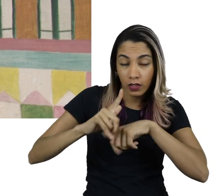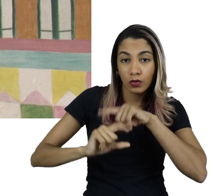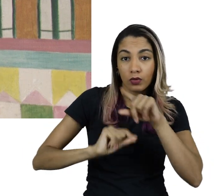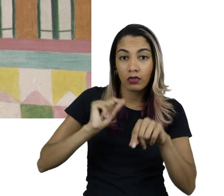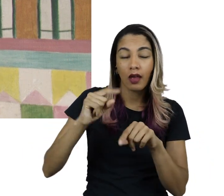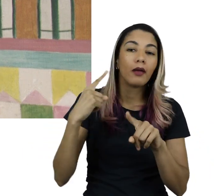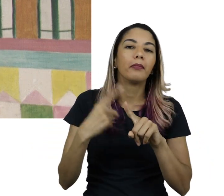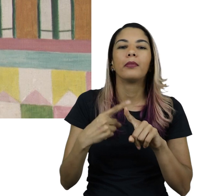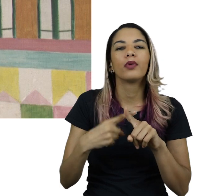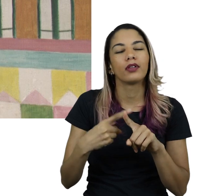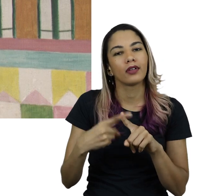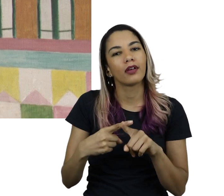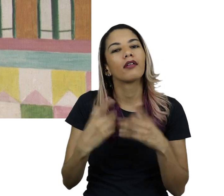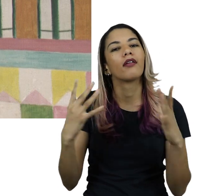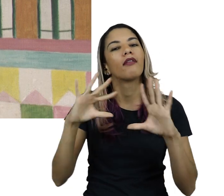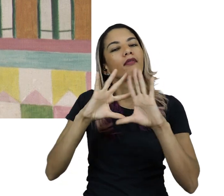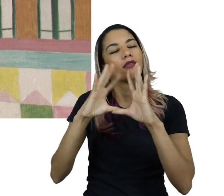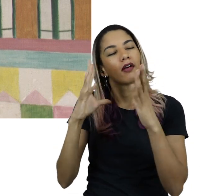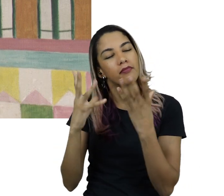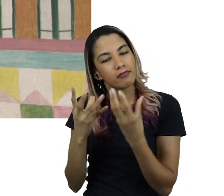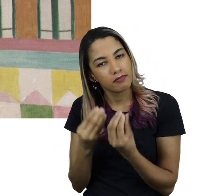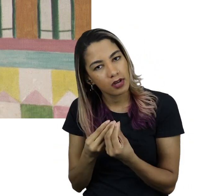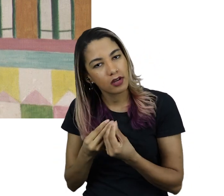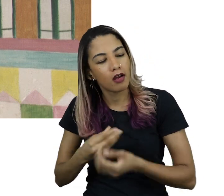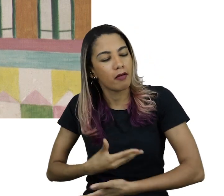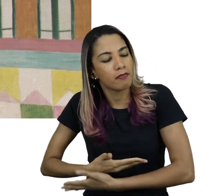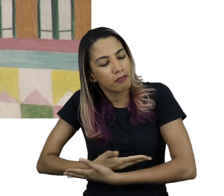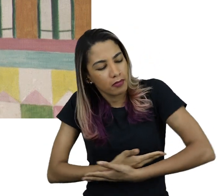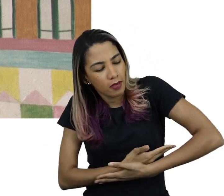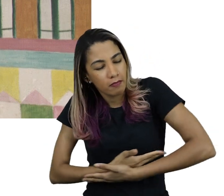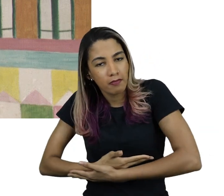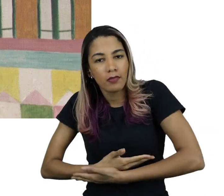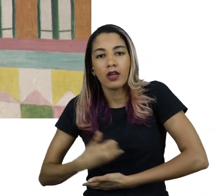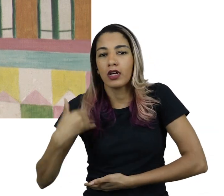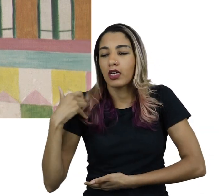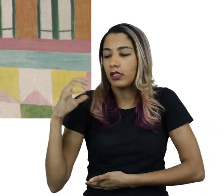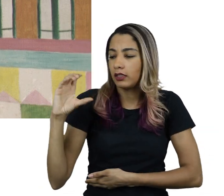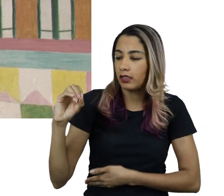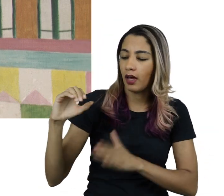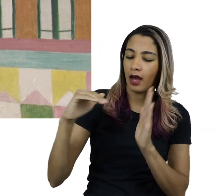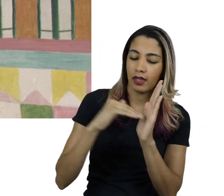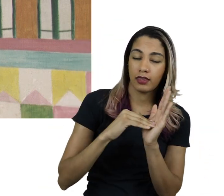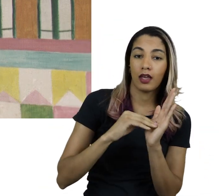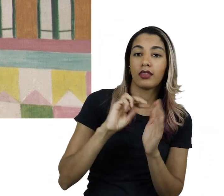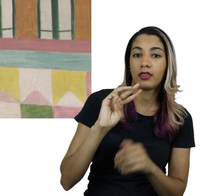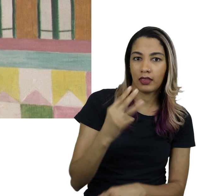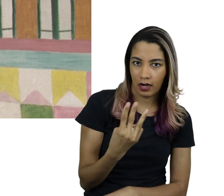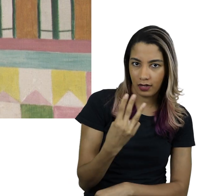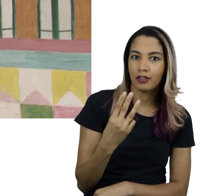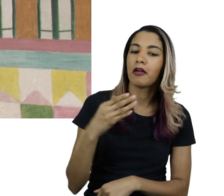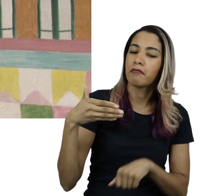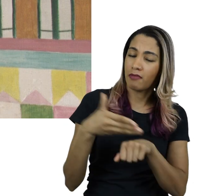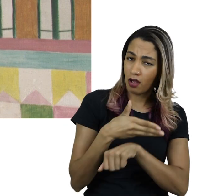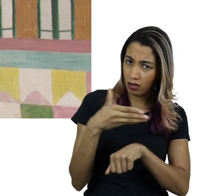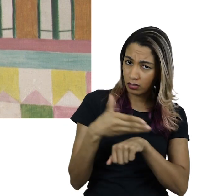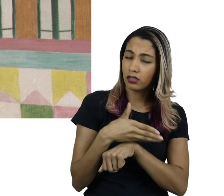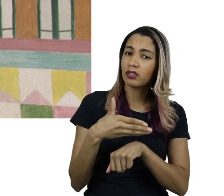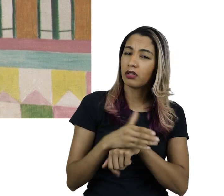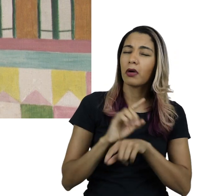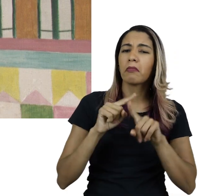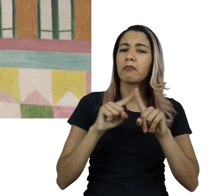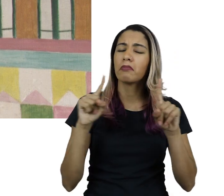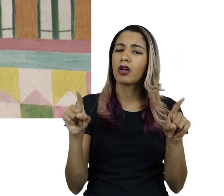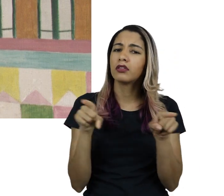fizemos se refere ao crescimento da participação de famílias com bebês de 0 a 3 anos, ao mesmo